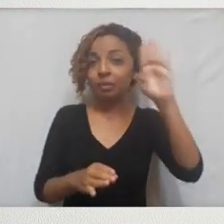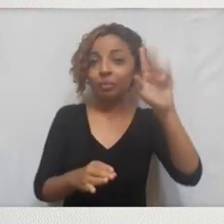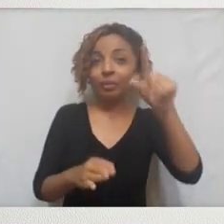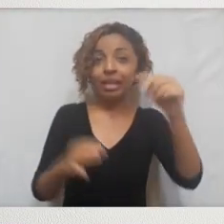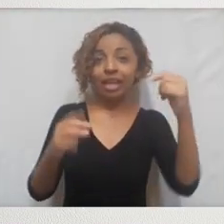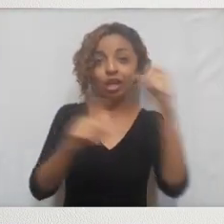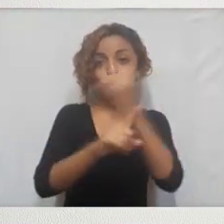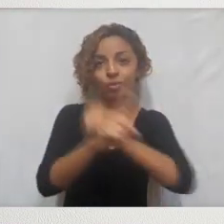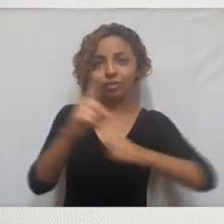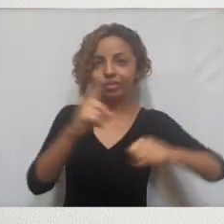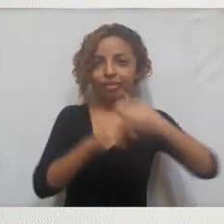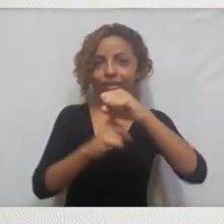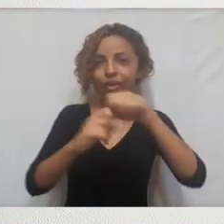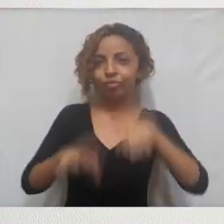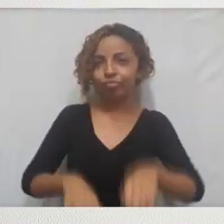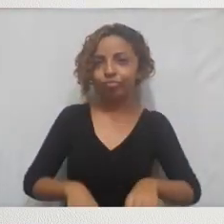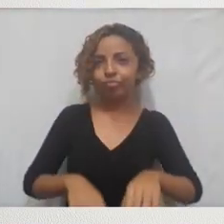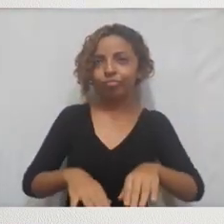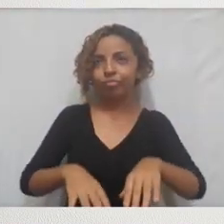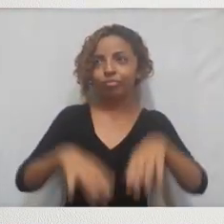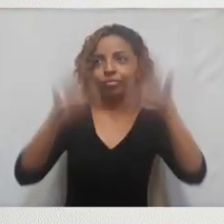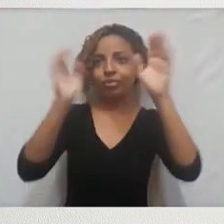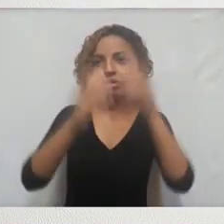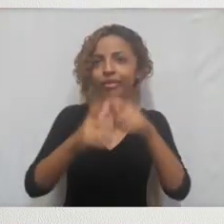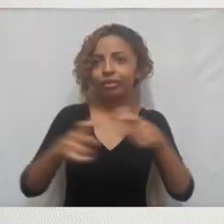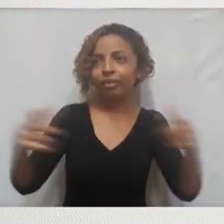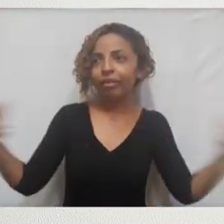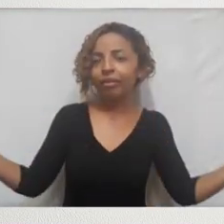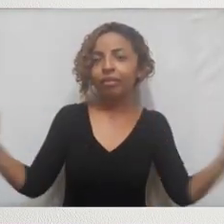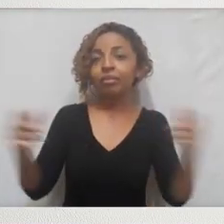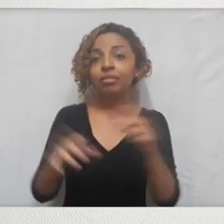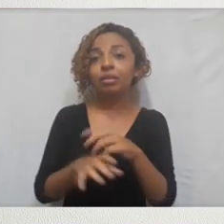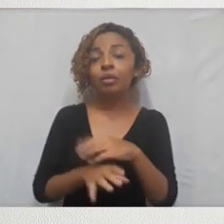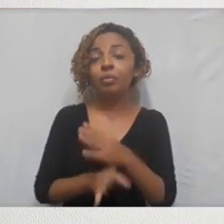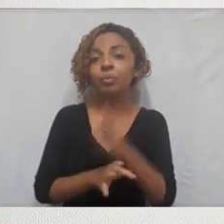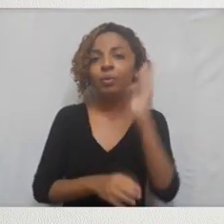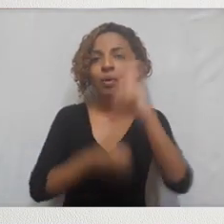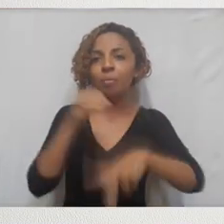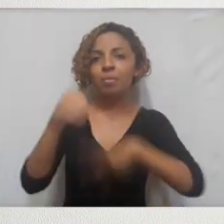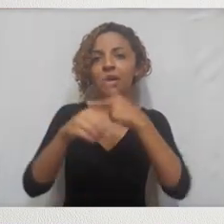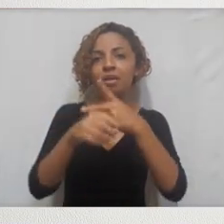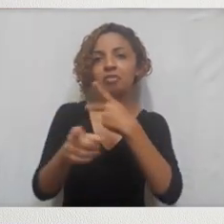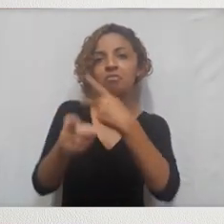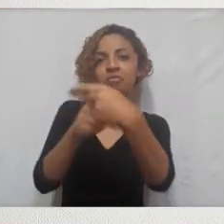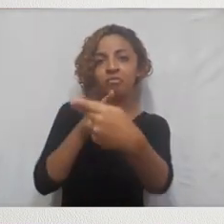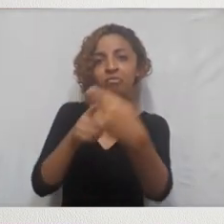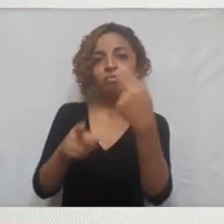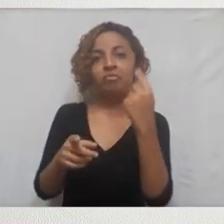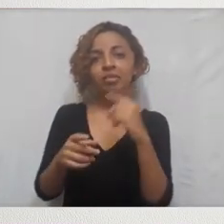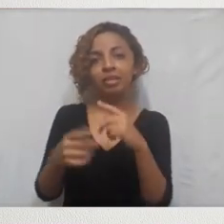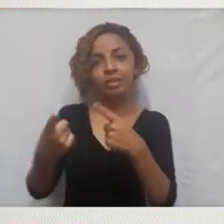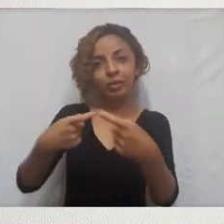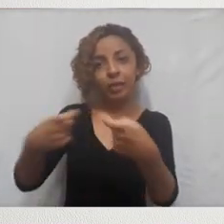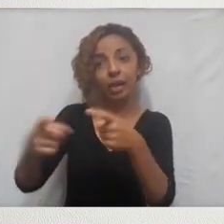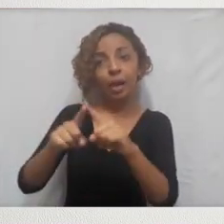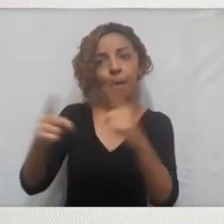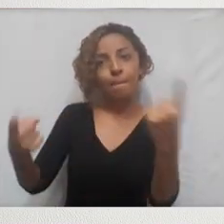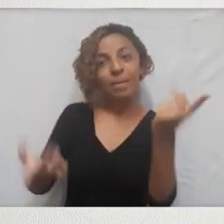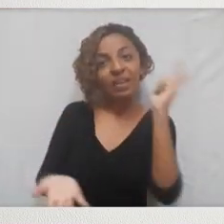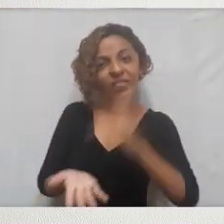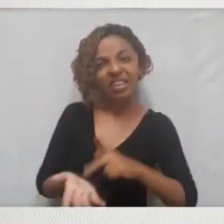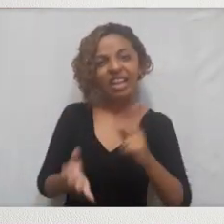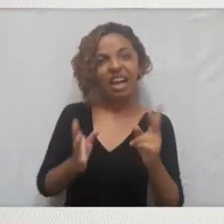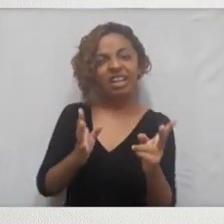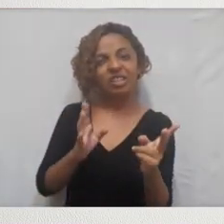de uma sociedade que cresceu como uma vitória, um país vitorioso da guerra, mas que não teve as